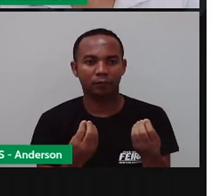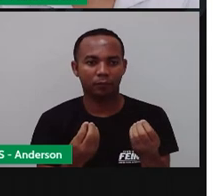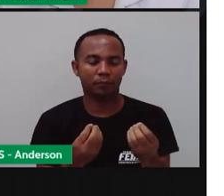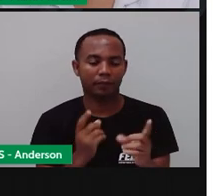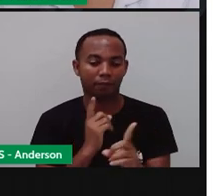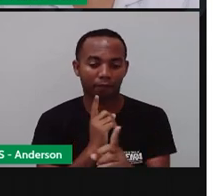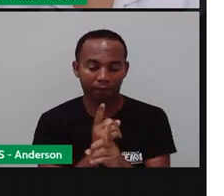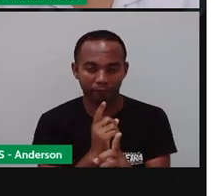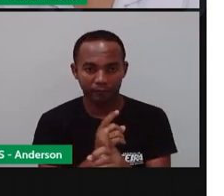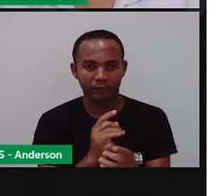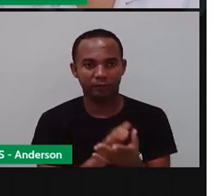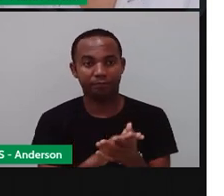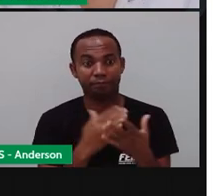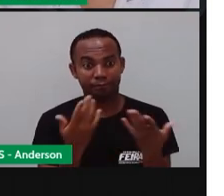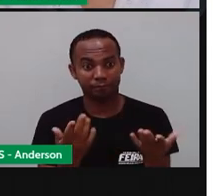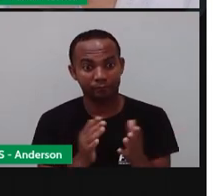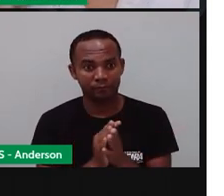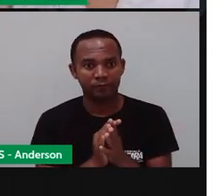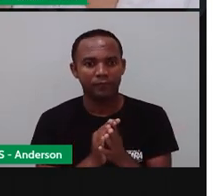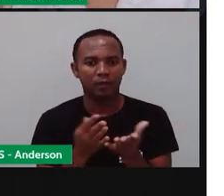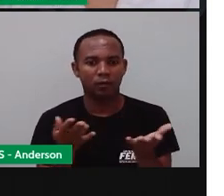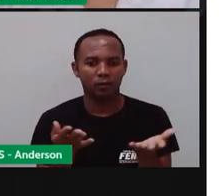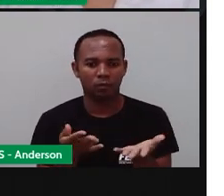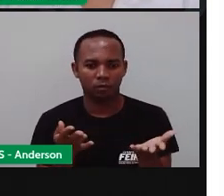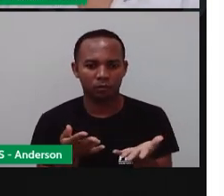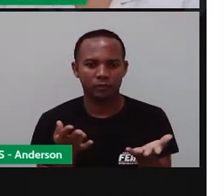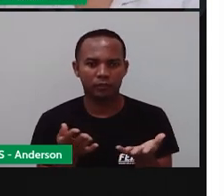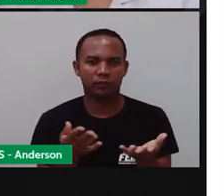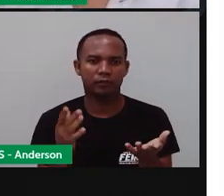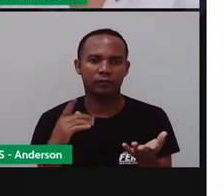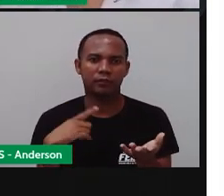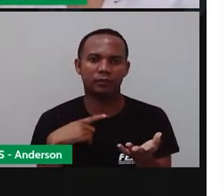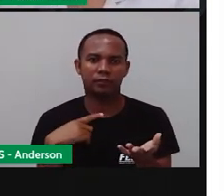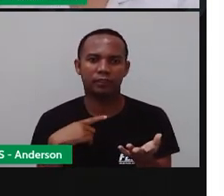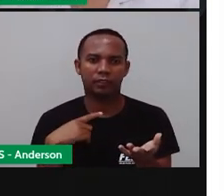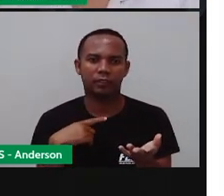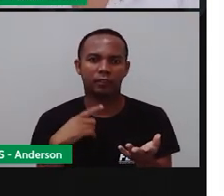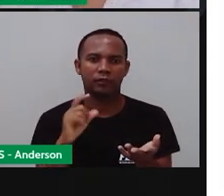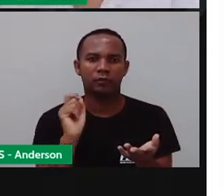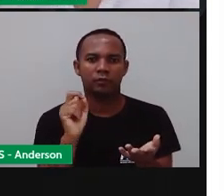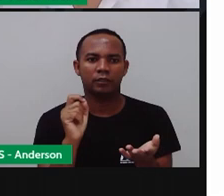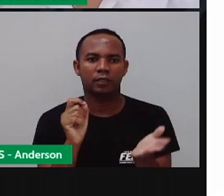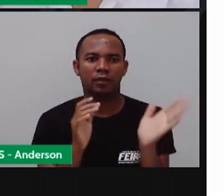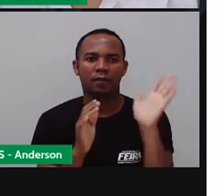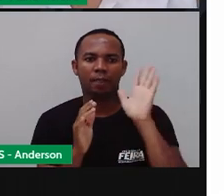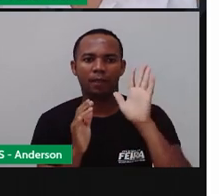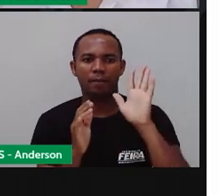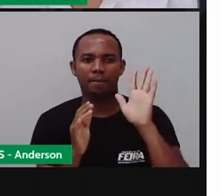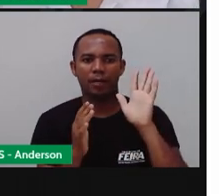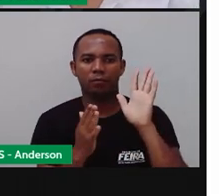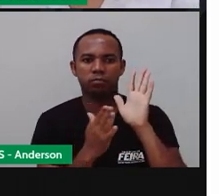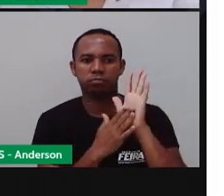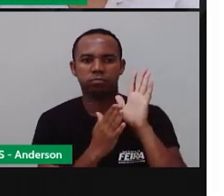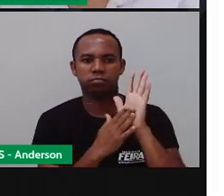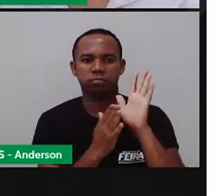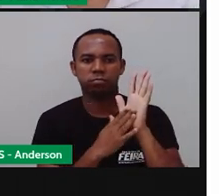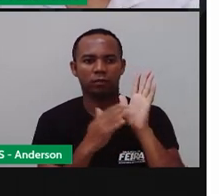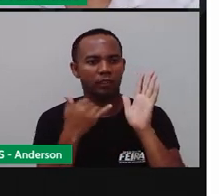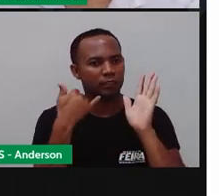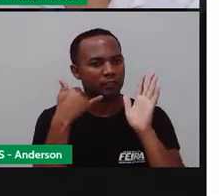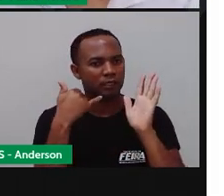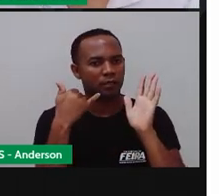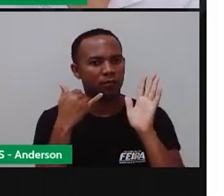se encontrar. Hoje, né, disponibilizamos aí, né, na palma da nossa mão, com o nosso querido celular,